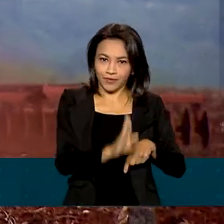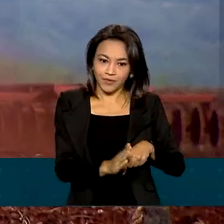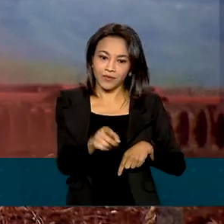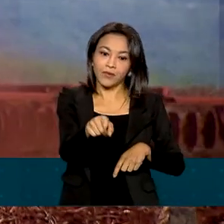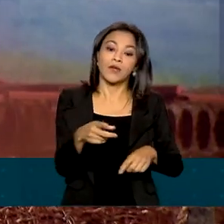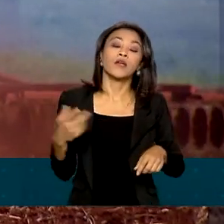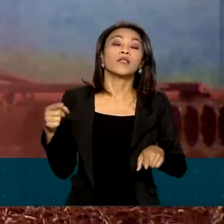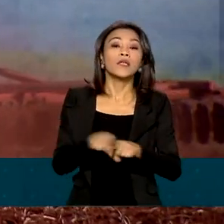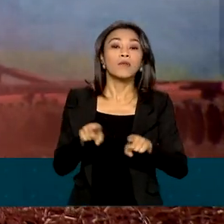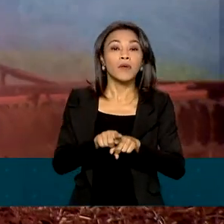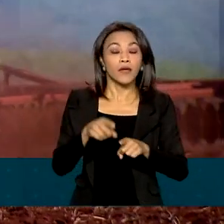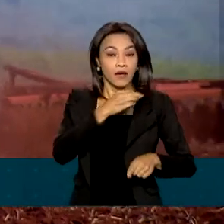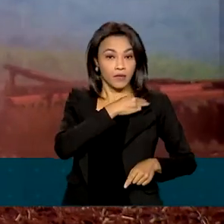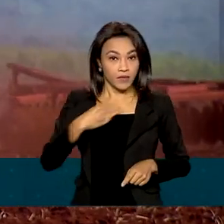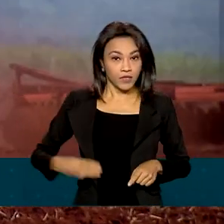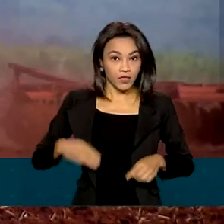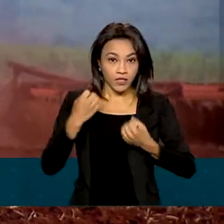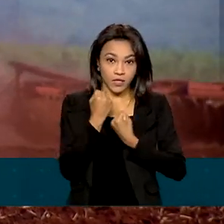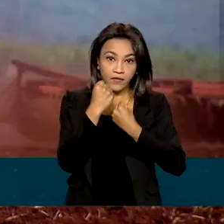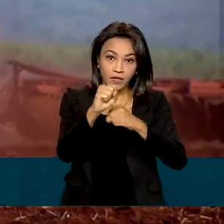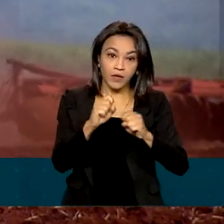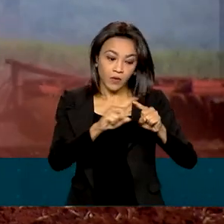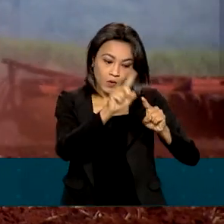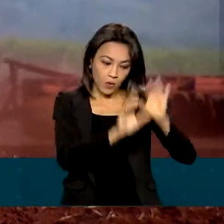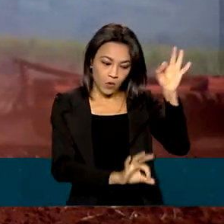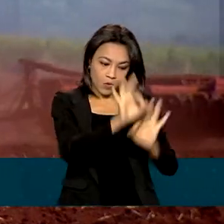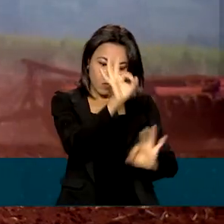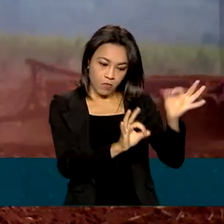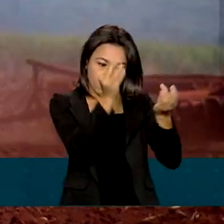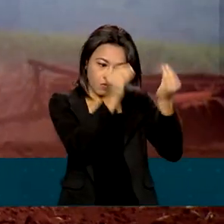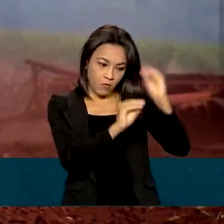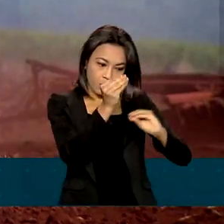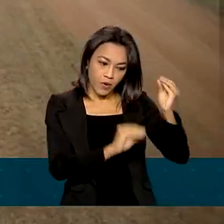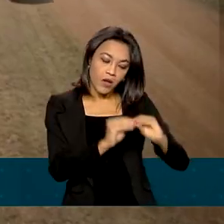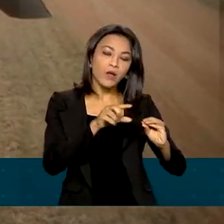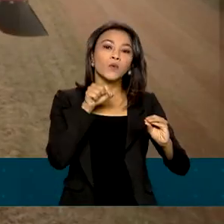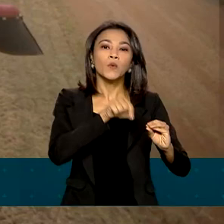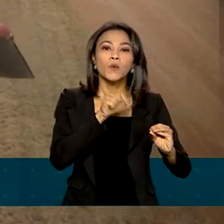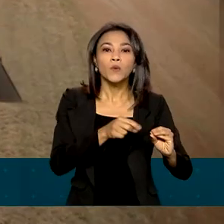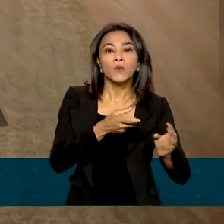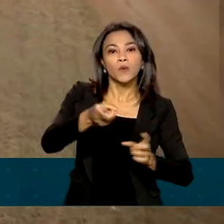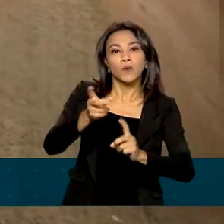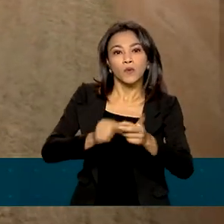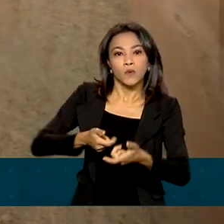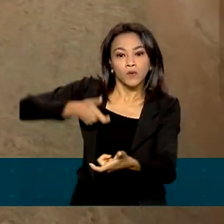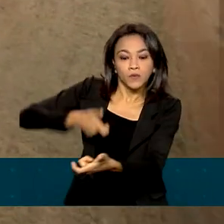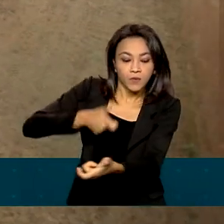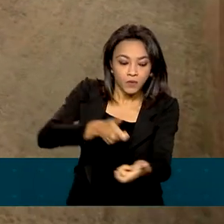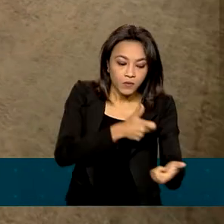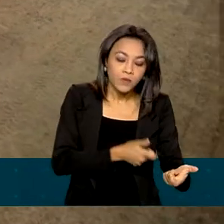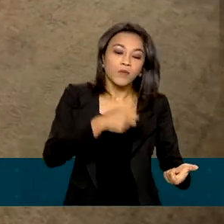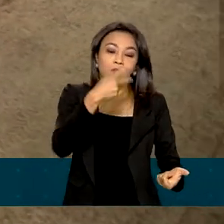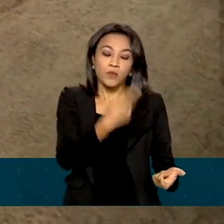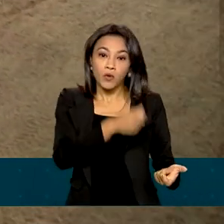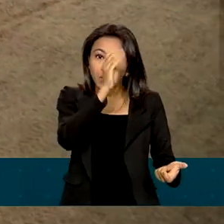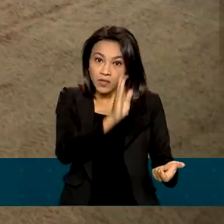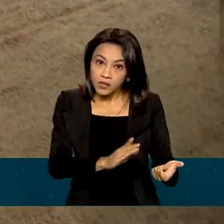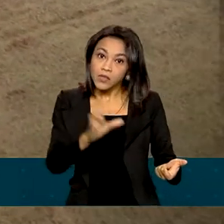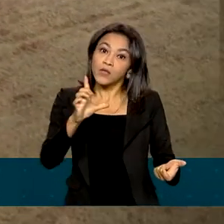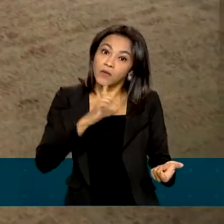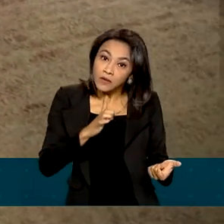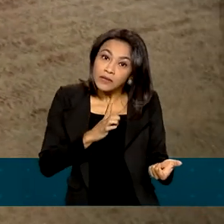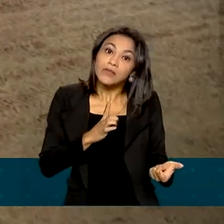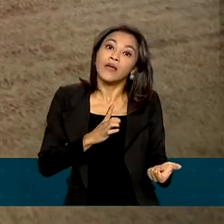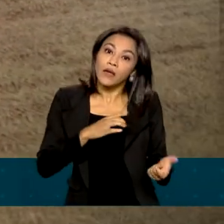também defendeu o Plano Nacional de Fertilizantes como um importante instrumento rumo à autossuficiência do Brasil na produção